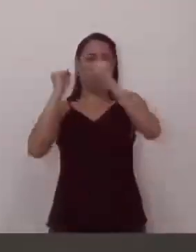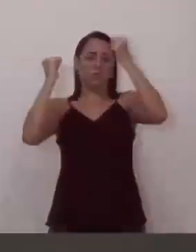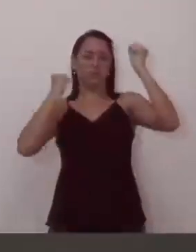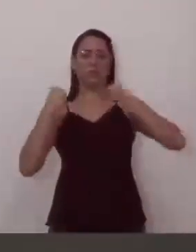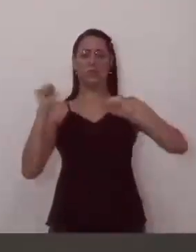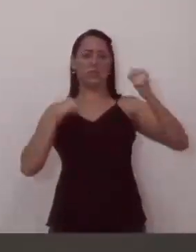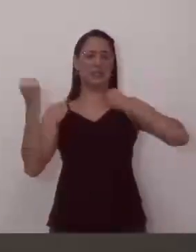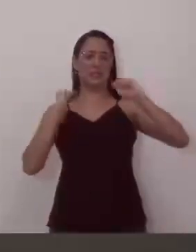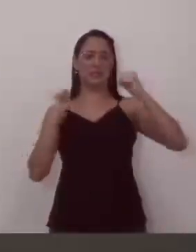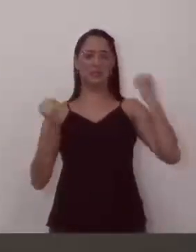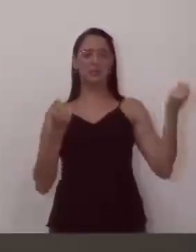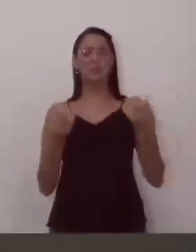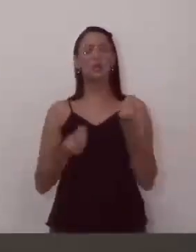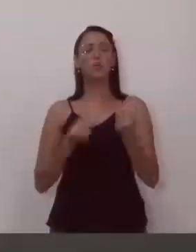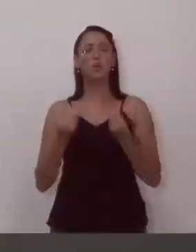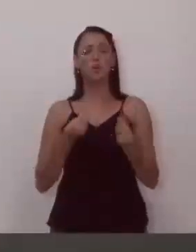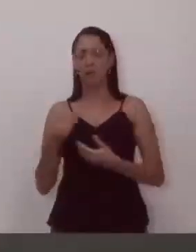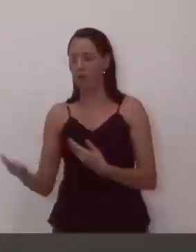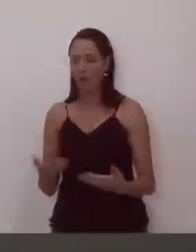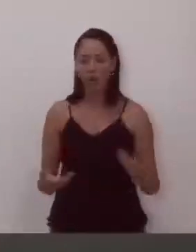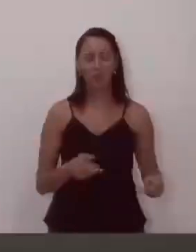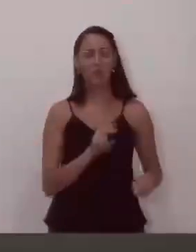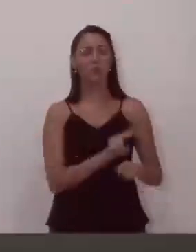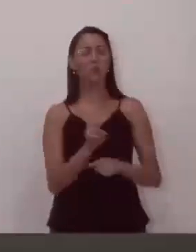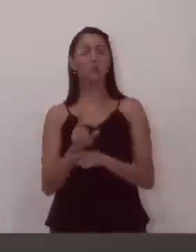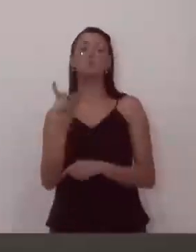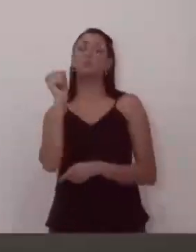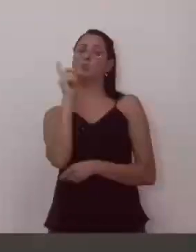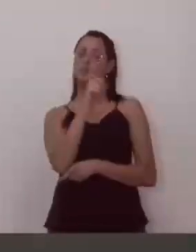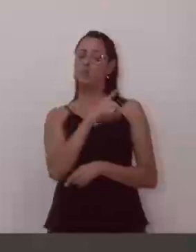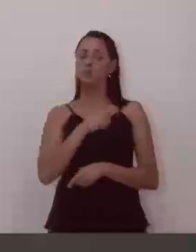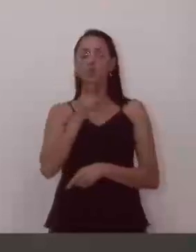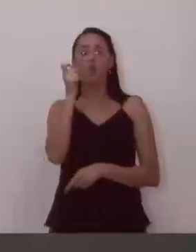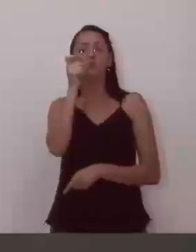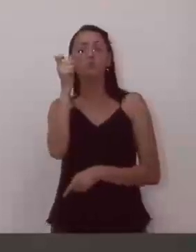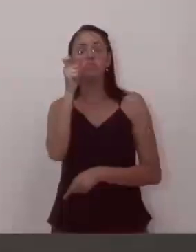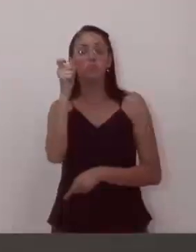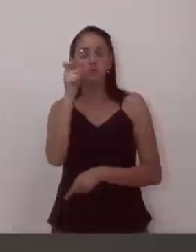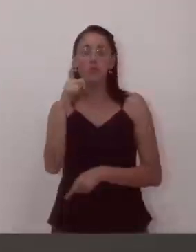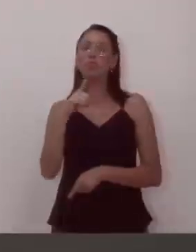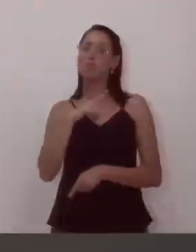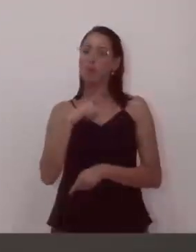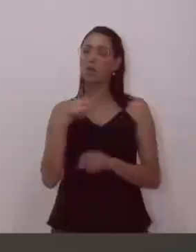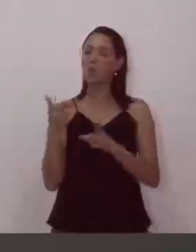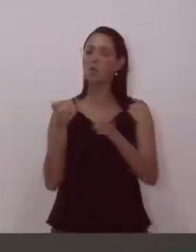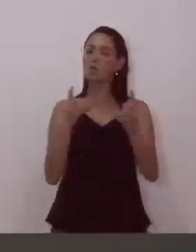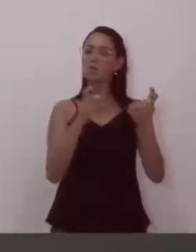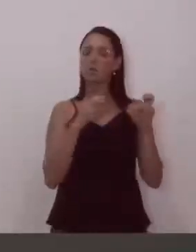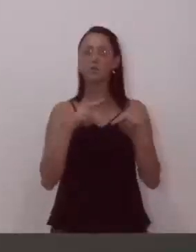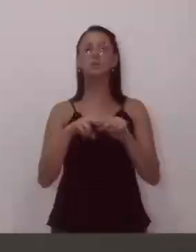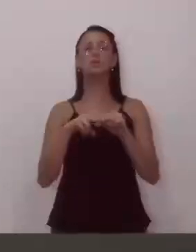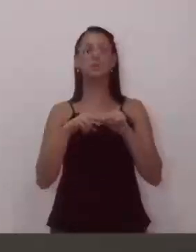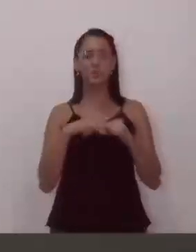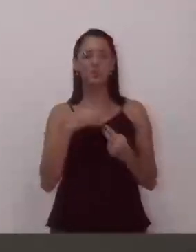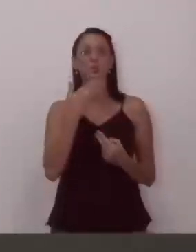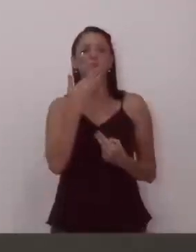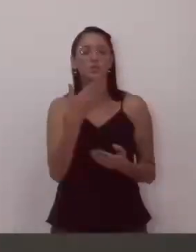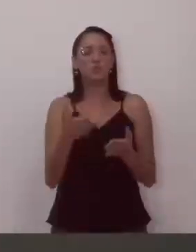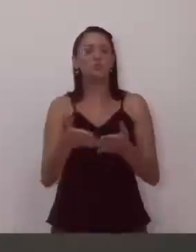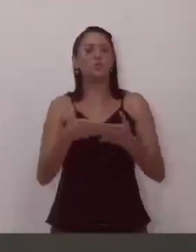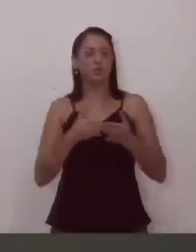auxiliares de educação infantil, como eu já constatei em relação a algumas delas. Então, fica aqui em aberto o mandato,